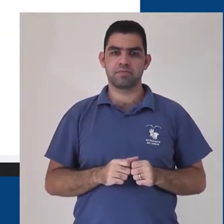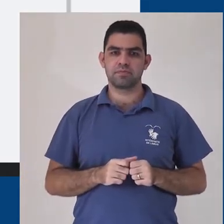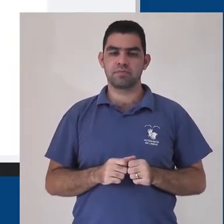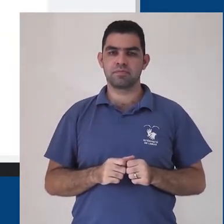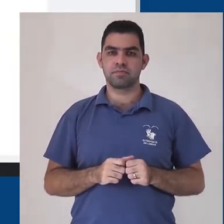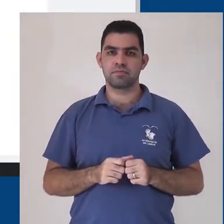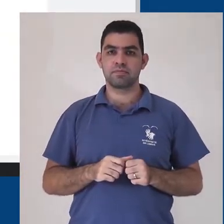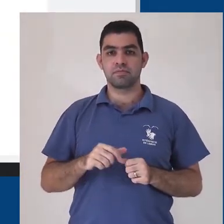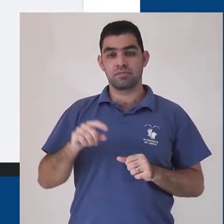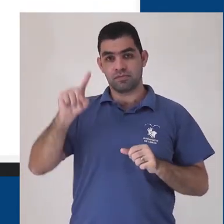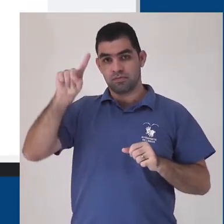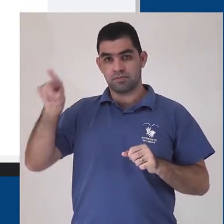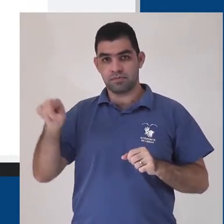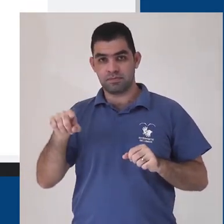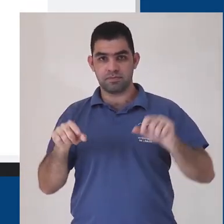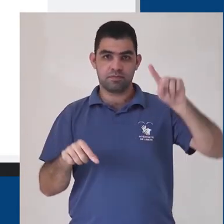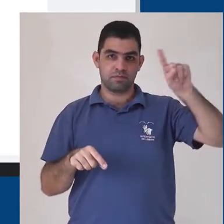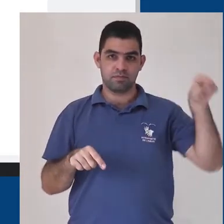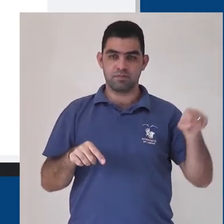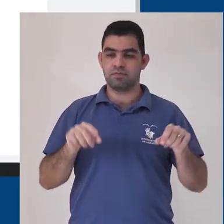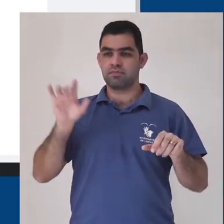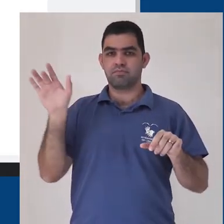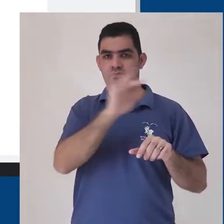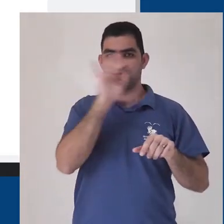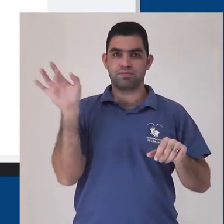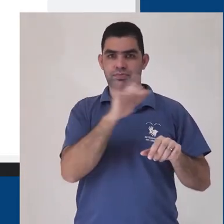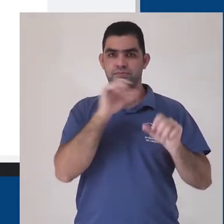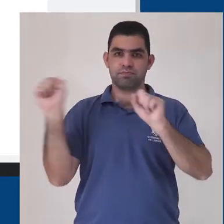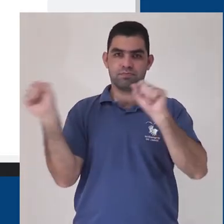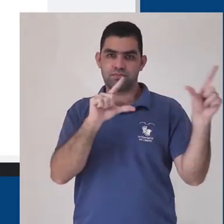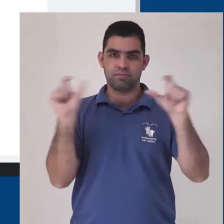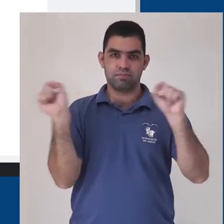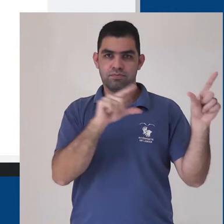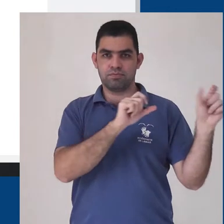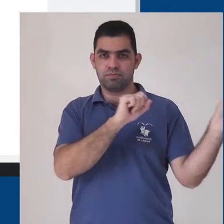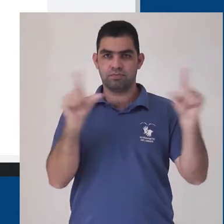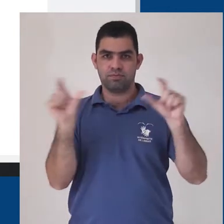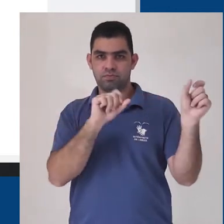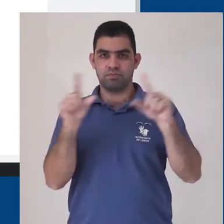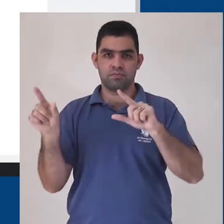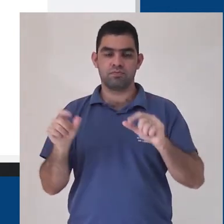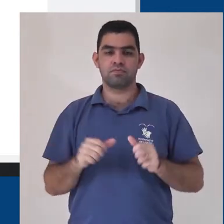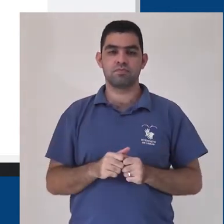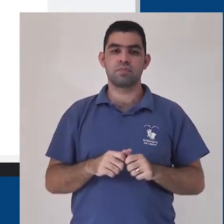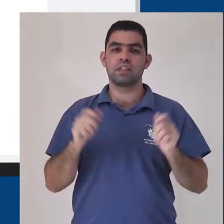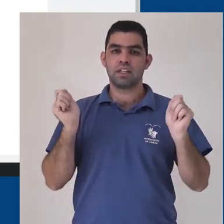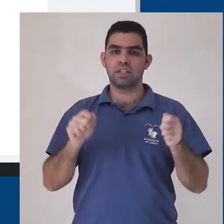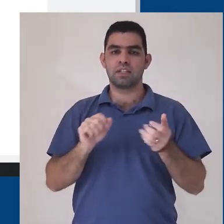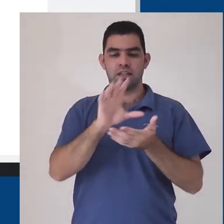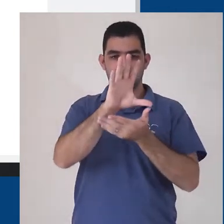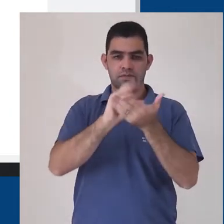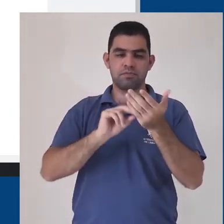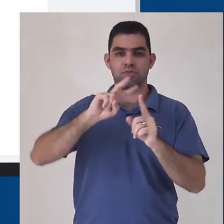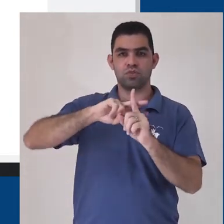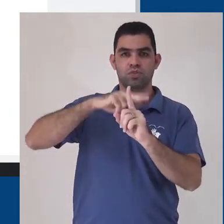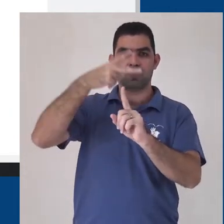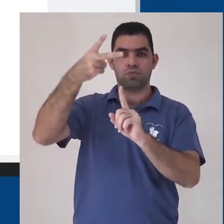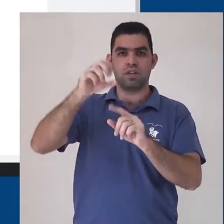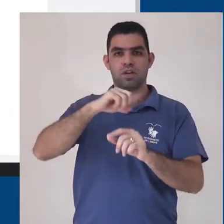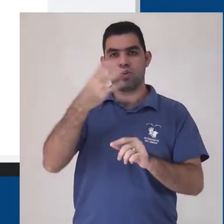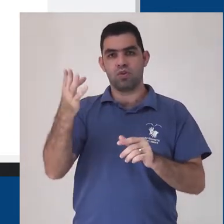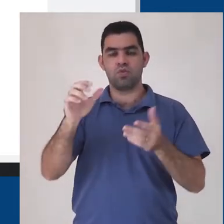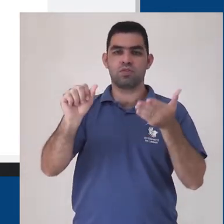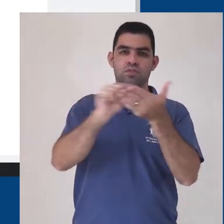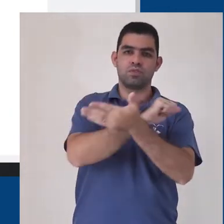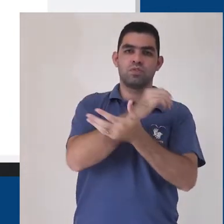também nos permitem navegar entre as páginas. Caso a gente queira excluir ou duplicar um slide, posicionamos o mouse sobre a página que desejamos